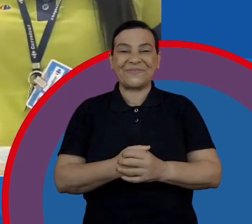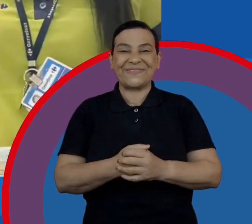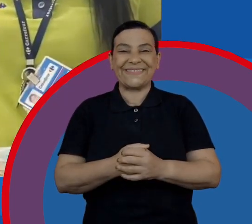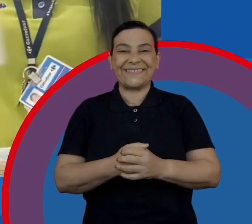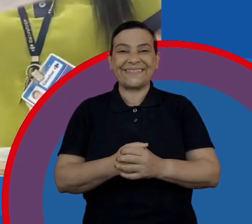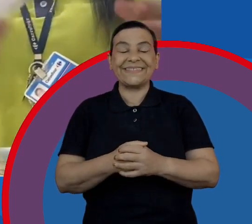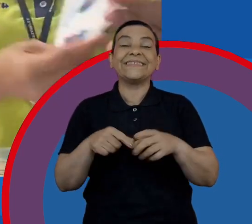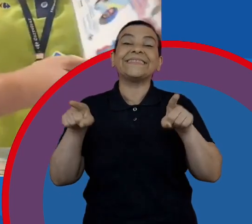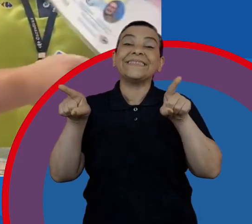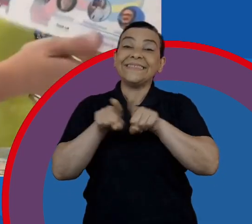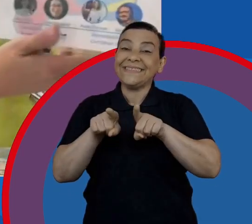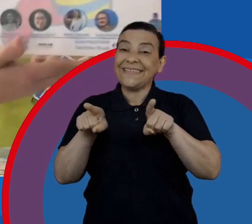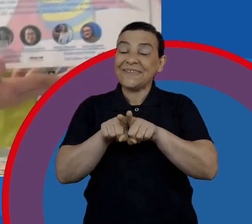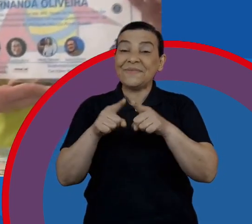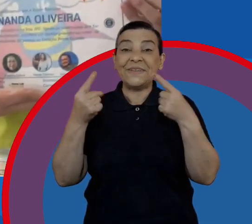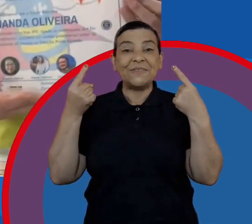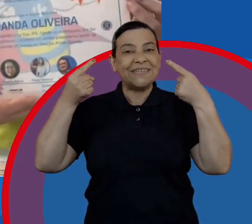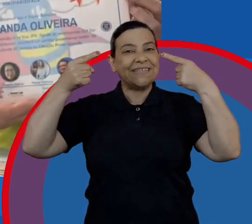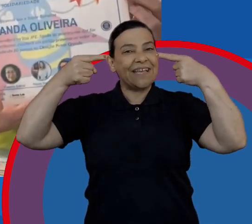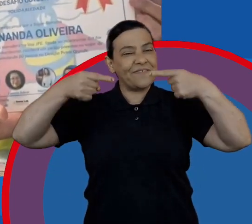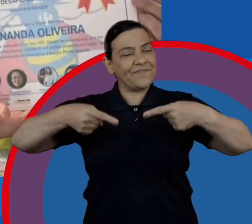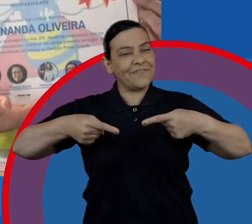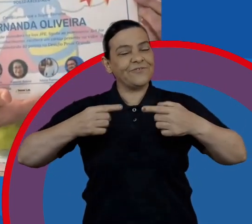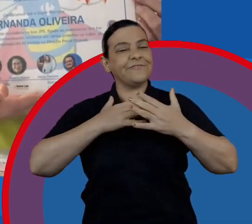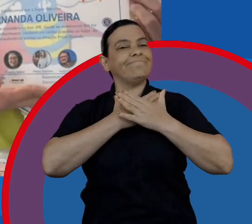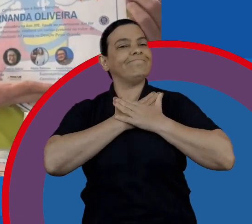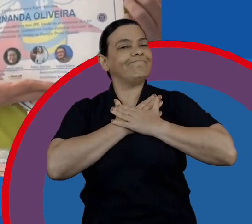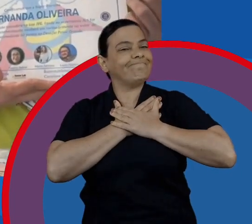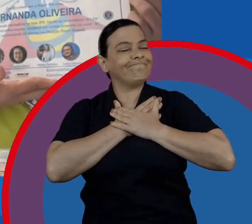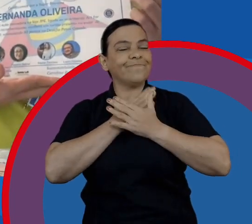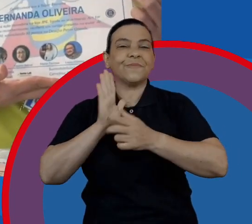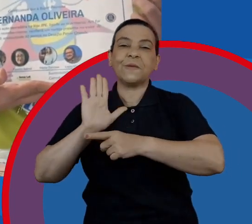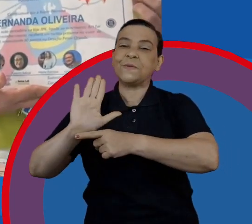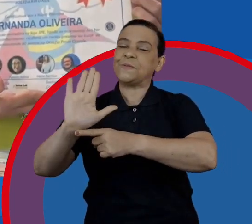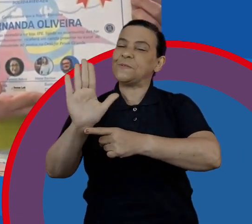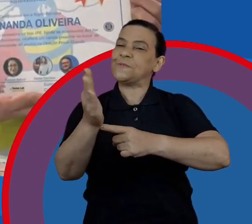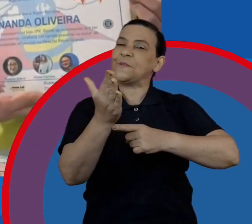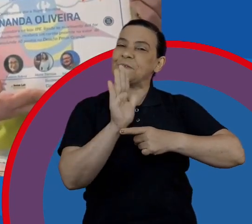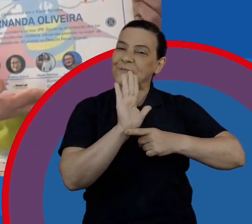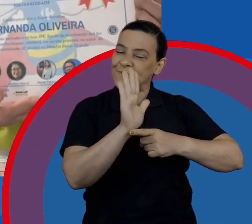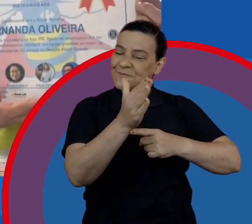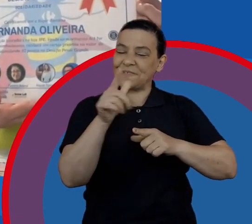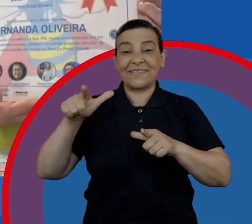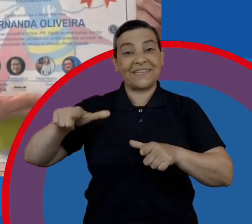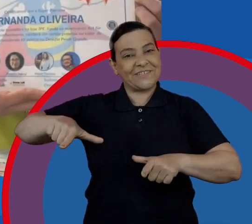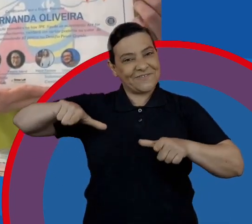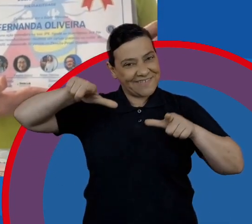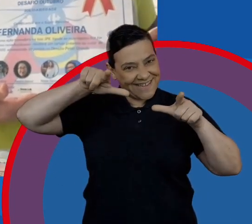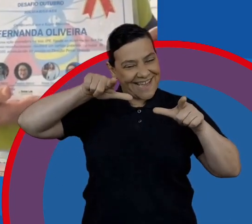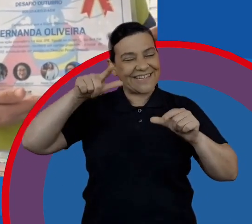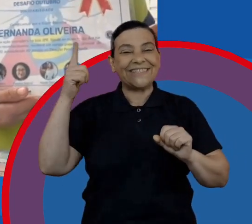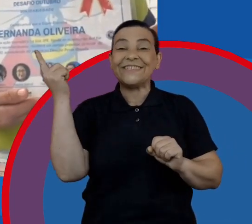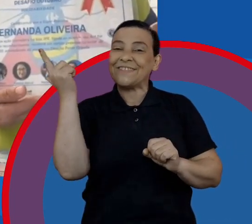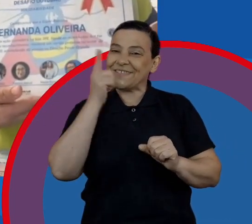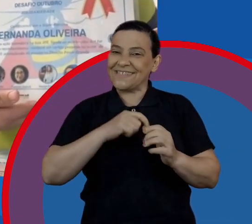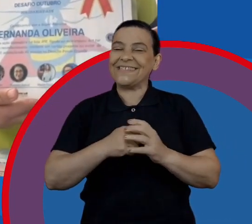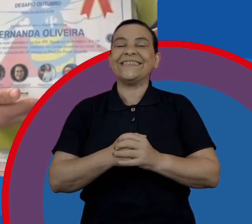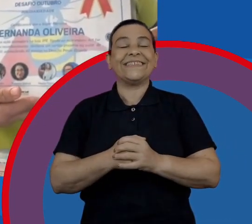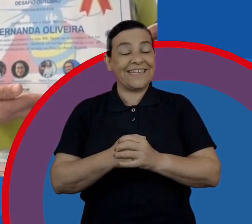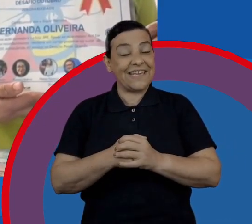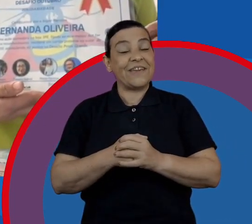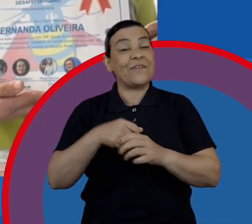E esse desafio de solidariedade. Temos esse certificado, sim. O JPL